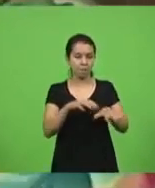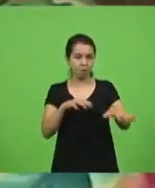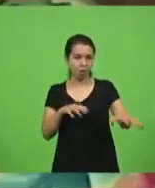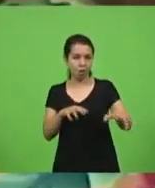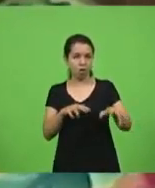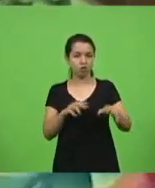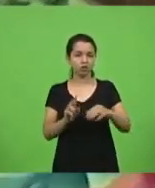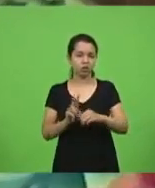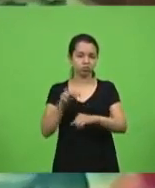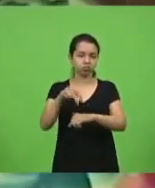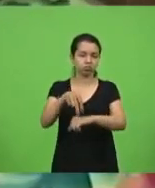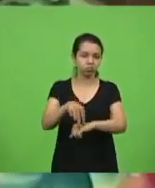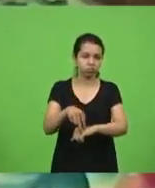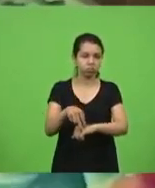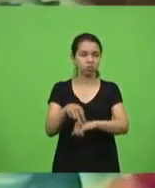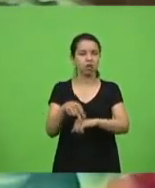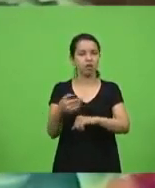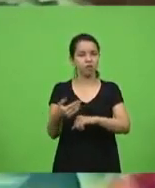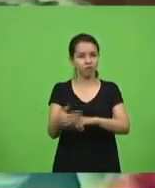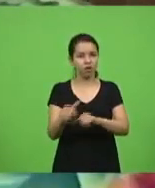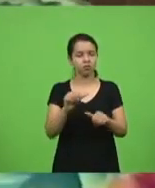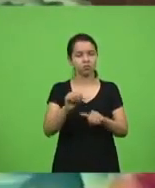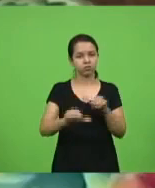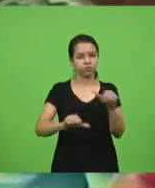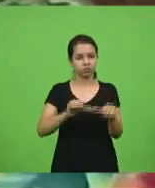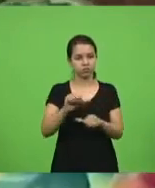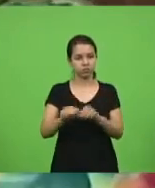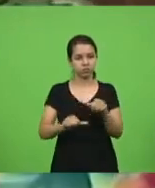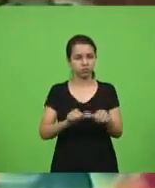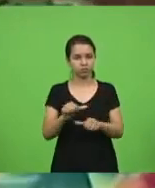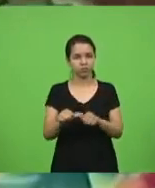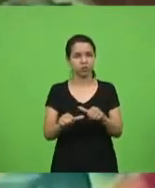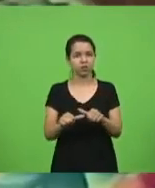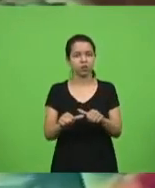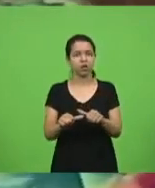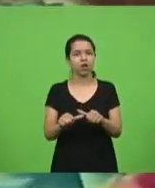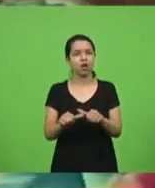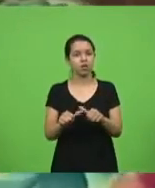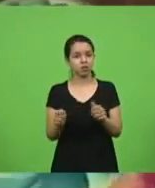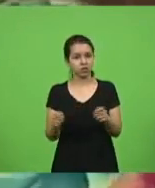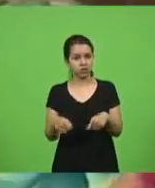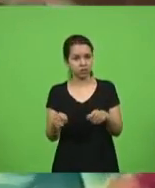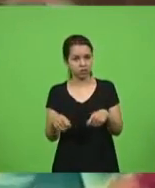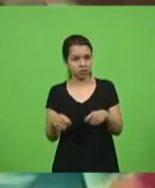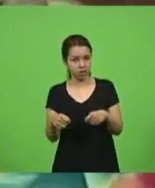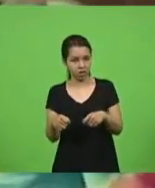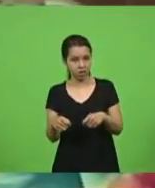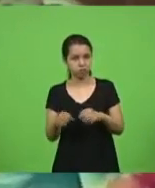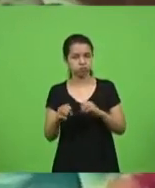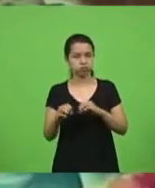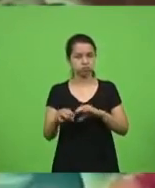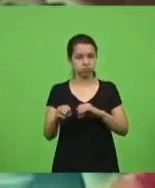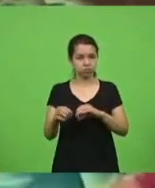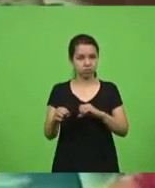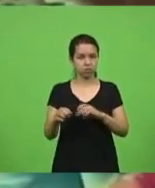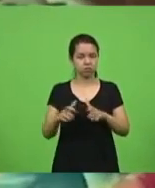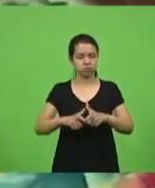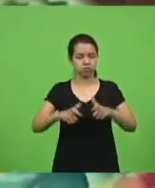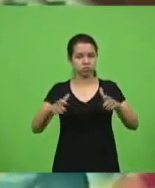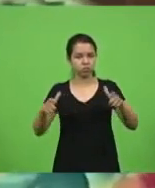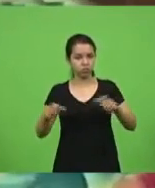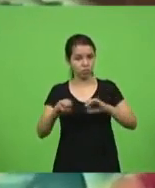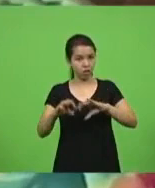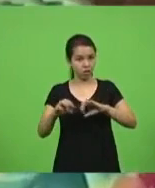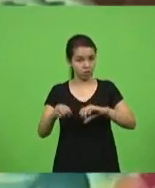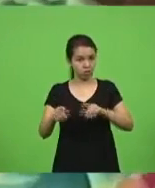permanente. Por um lado, oferece acesso mais amplo ao ensino, por outro, vai tornar a educação mais cara